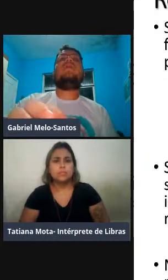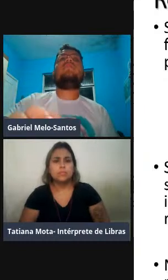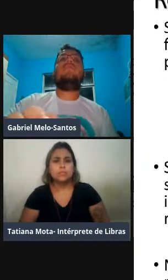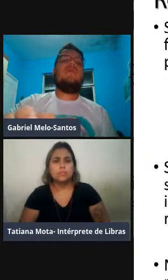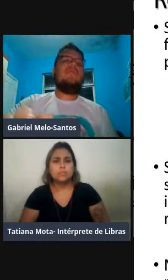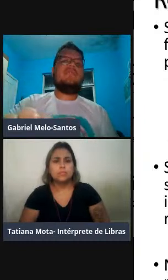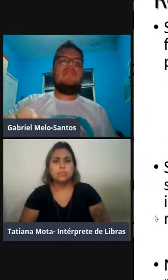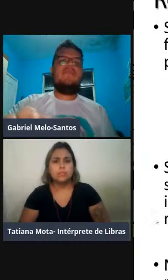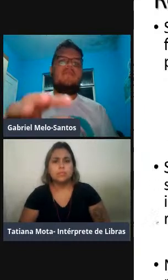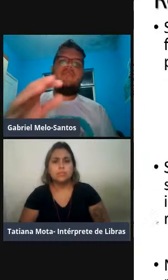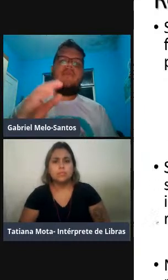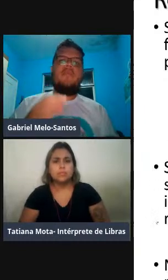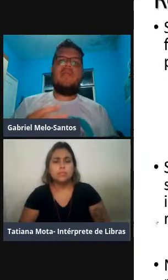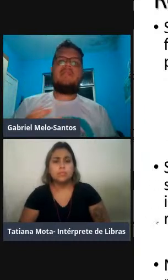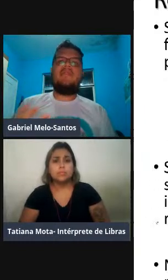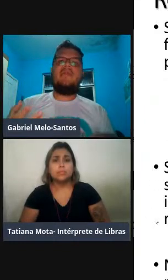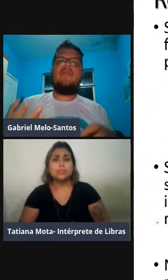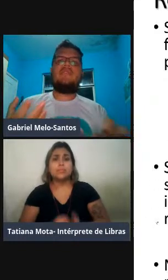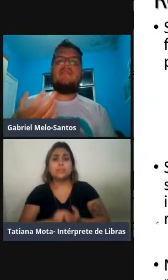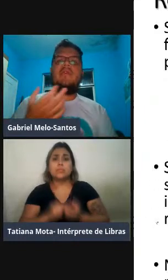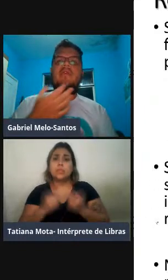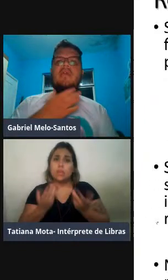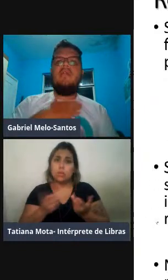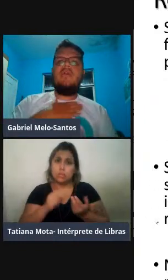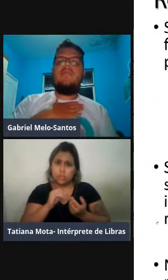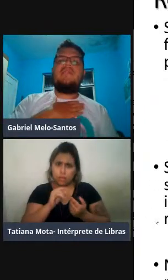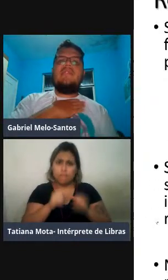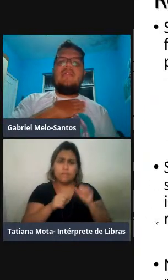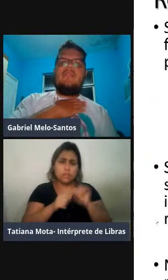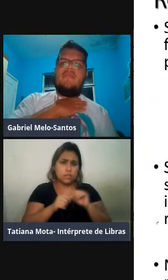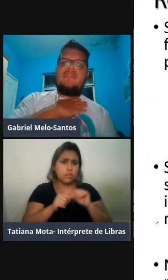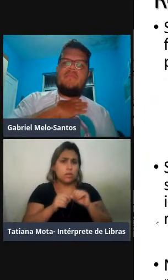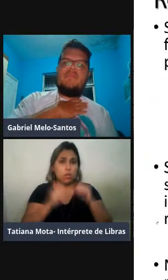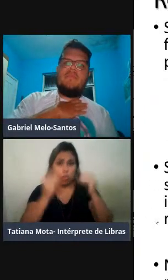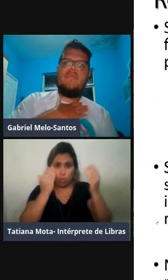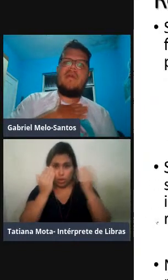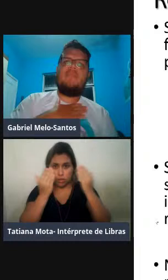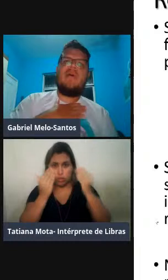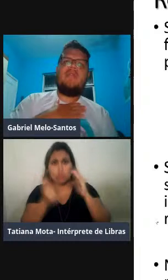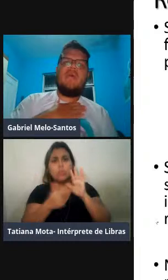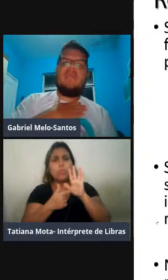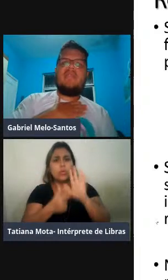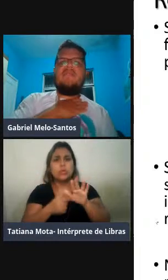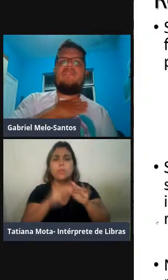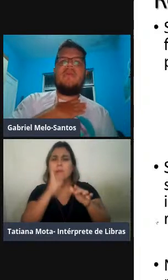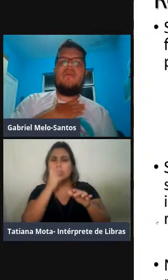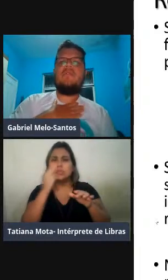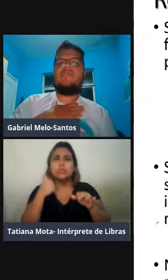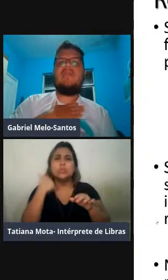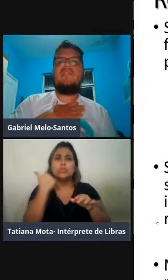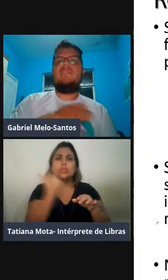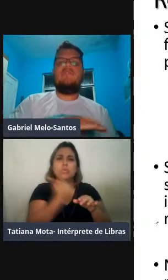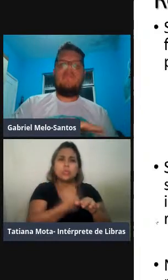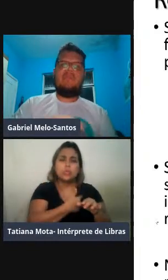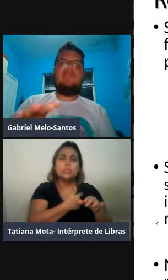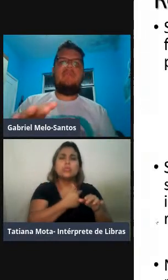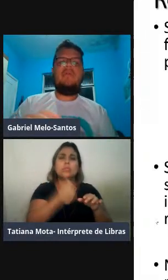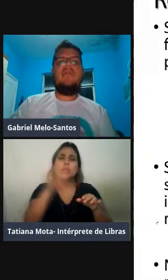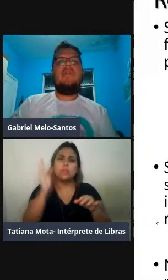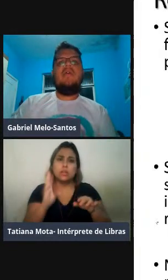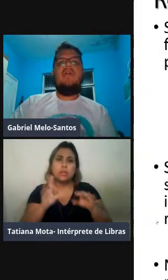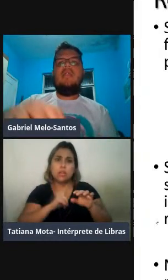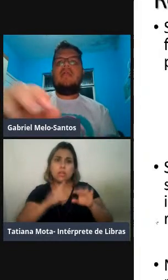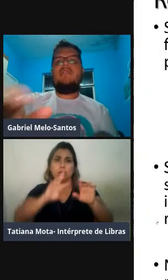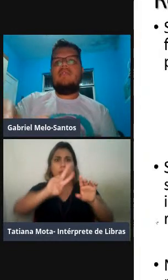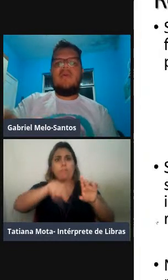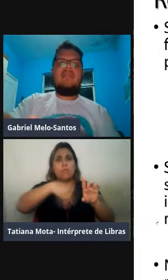pegar de forma grosseira e for fazer uma comparação, era como se nós brasileiros tivéssemos um vocabulário 40 vezes maior que os argentinos, por exemplo.